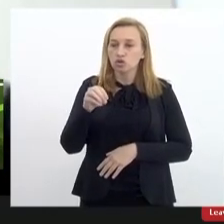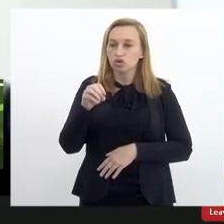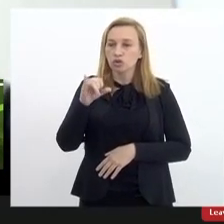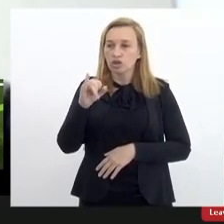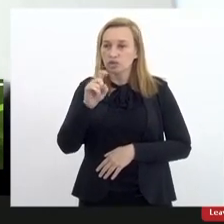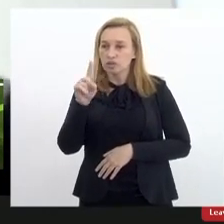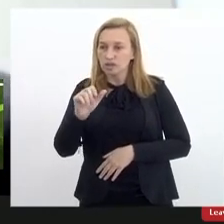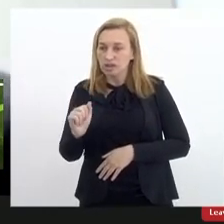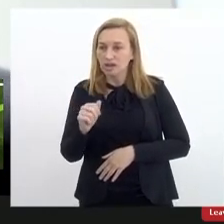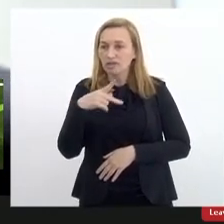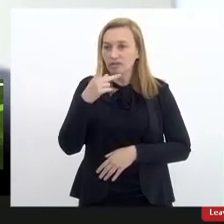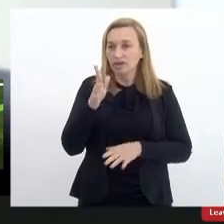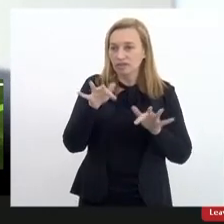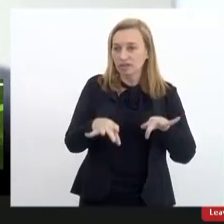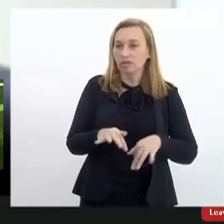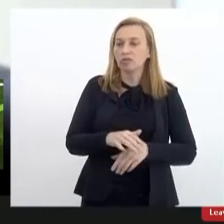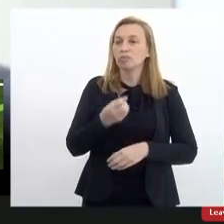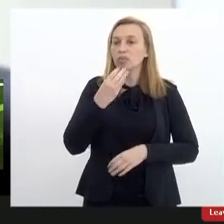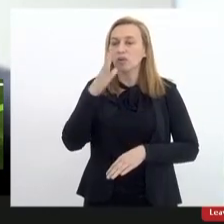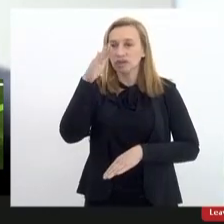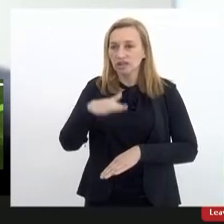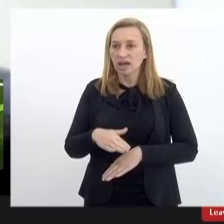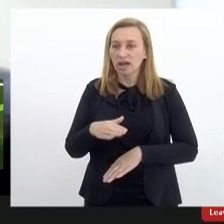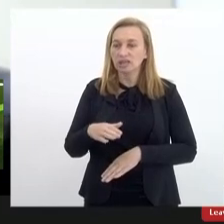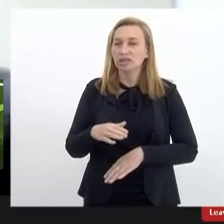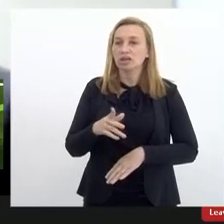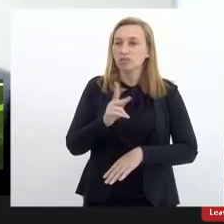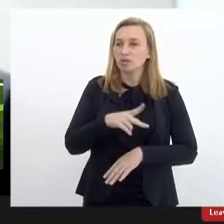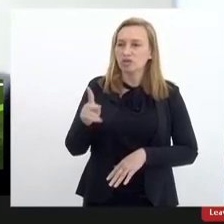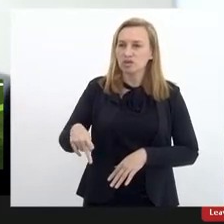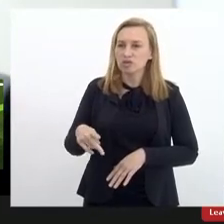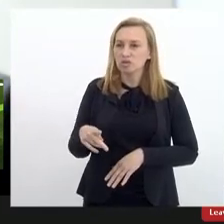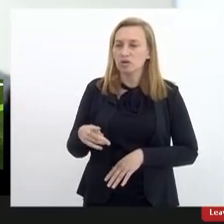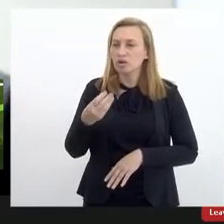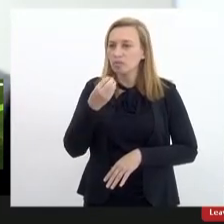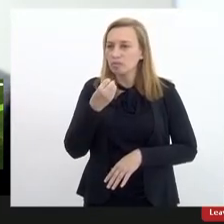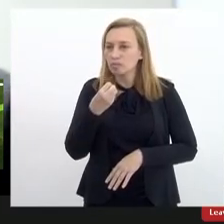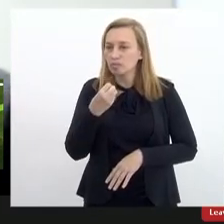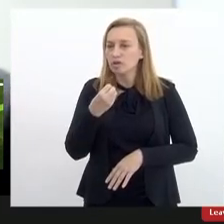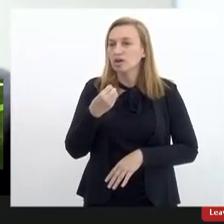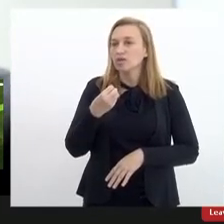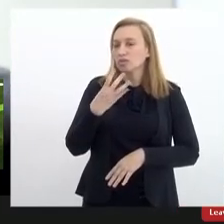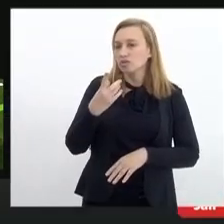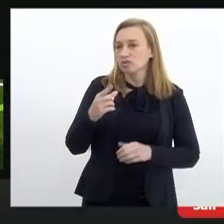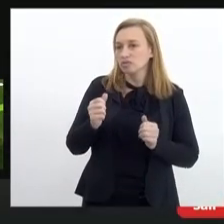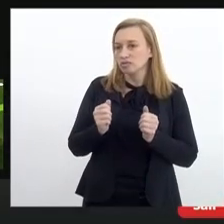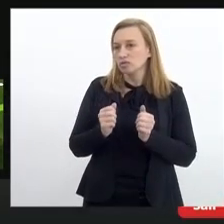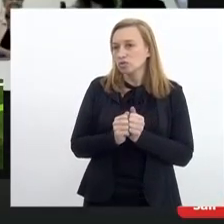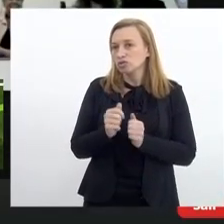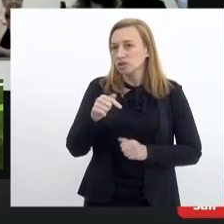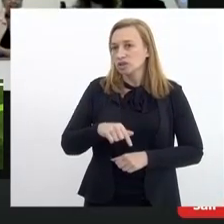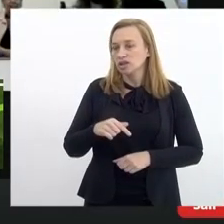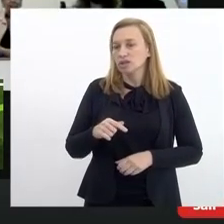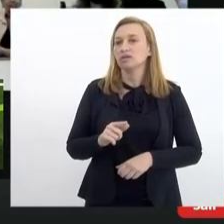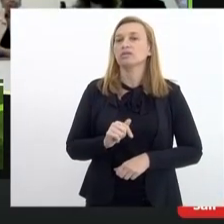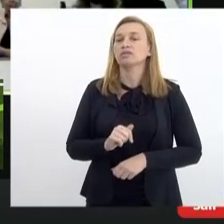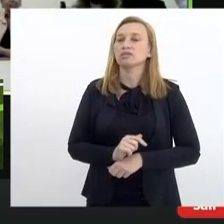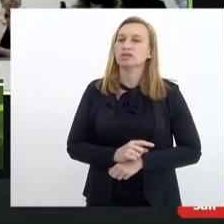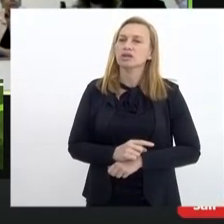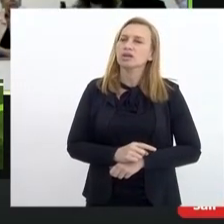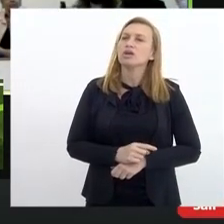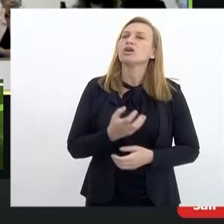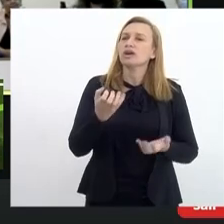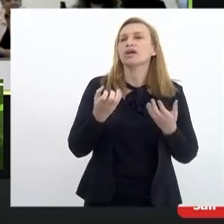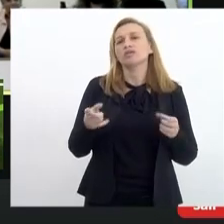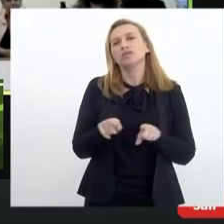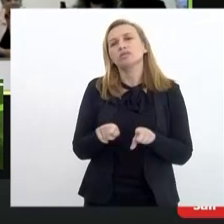considerações finais boa tarde professora Joilza obrigado por permanecer com a gente aqui esse tempo eu quero